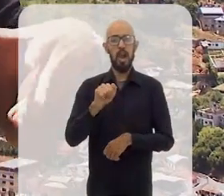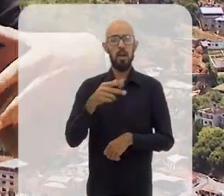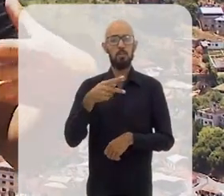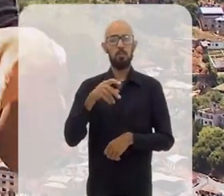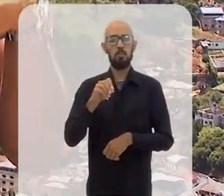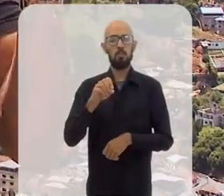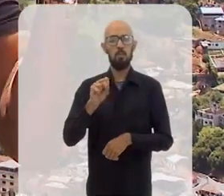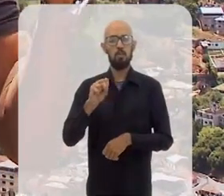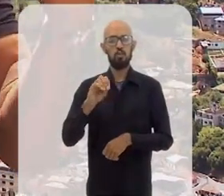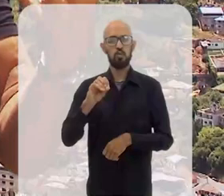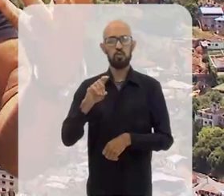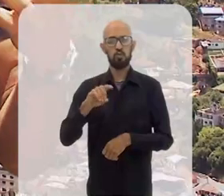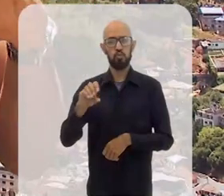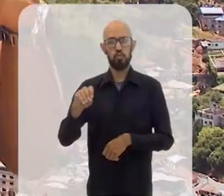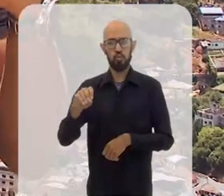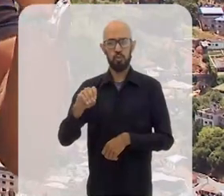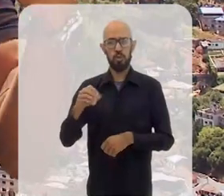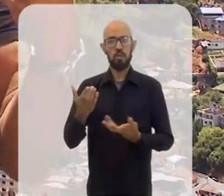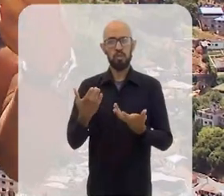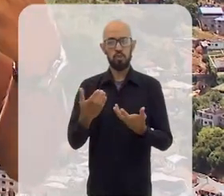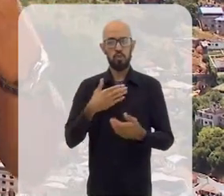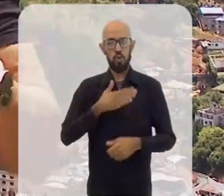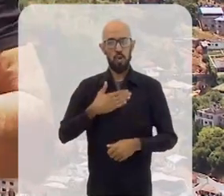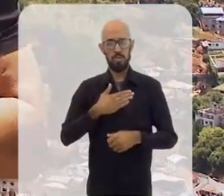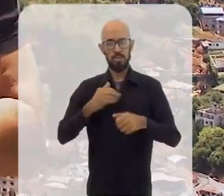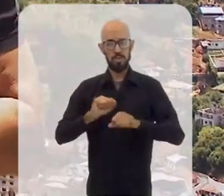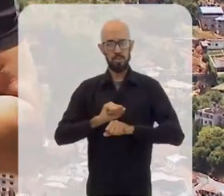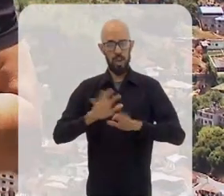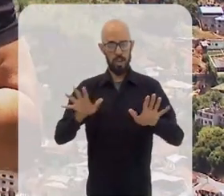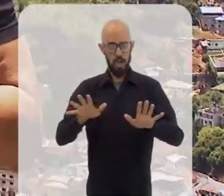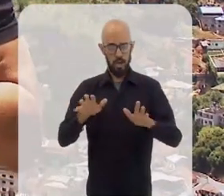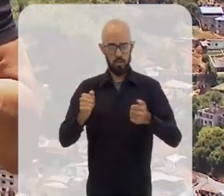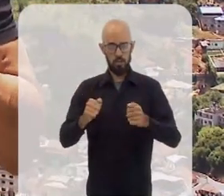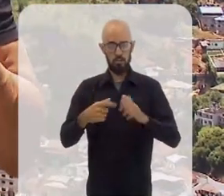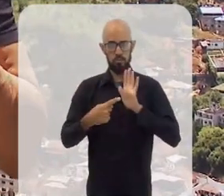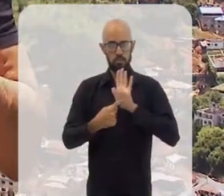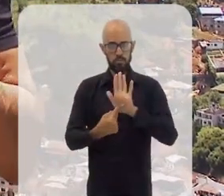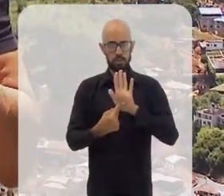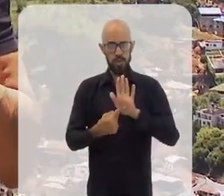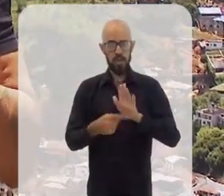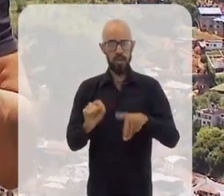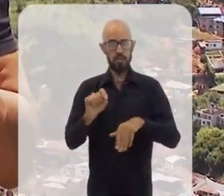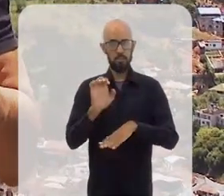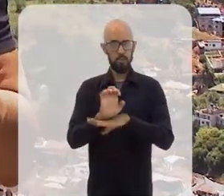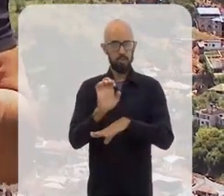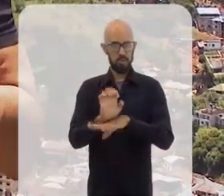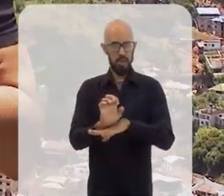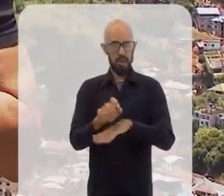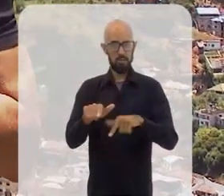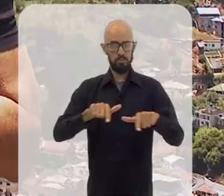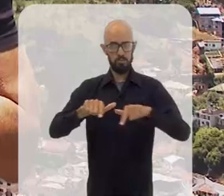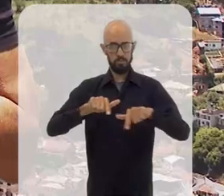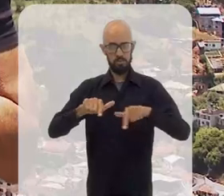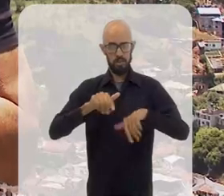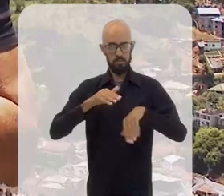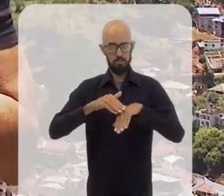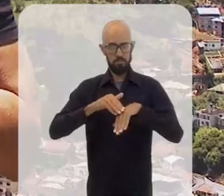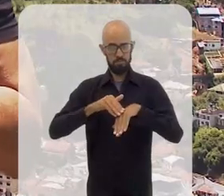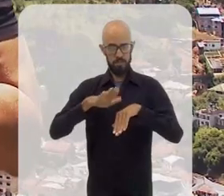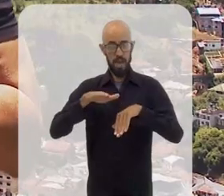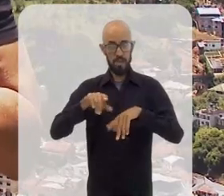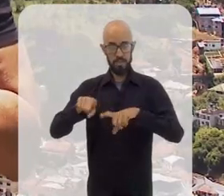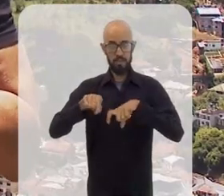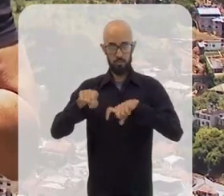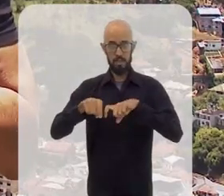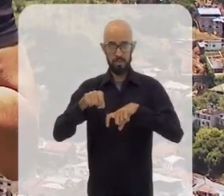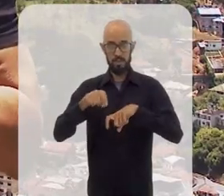claro e a gente gosta sempre de evidenciar isso e trazer mais o estado para trabalhar mais essa